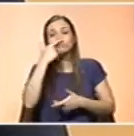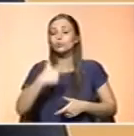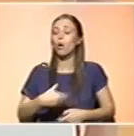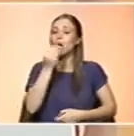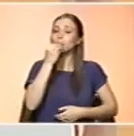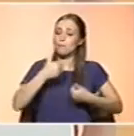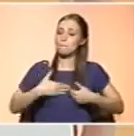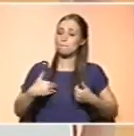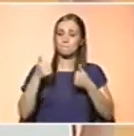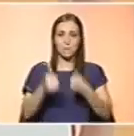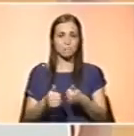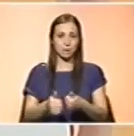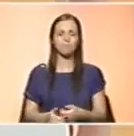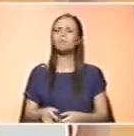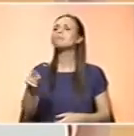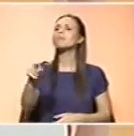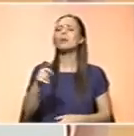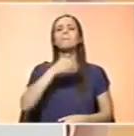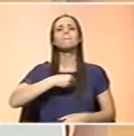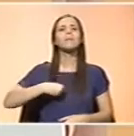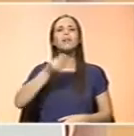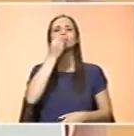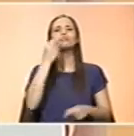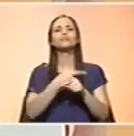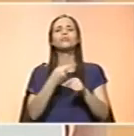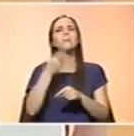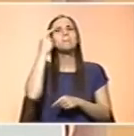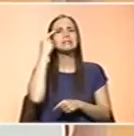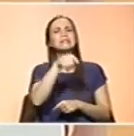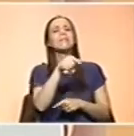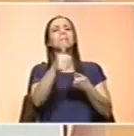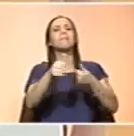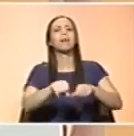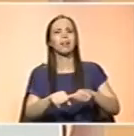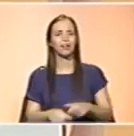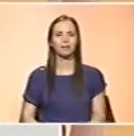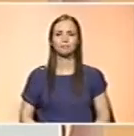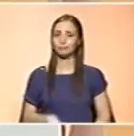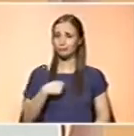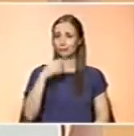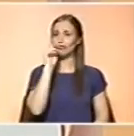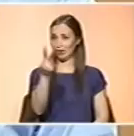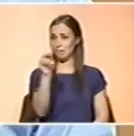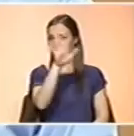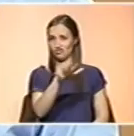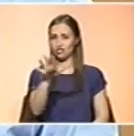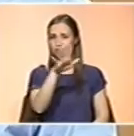um nutricionista pensa destas manipulações todas, que os biólogos fazem aos alimentos? Eu aquelas imagens, eu acho estes trabalhos